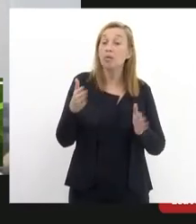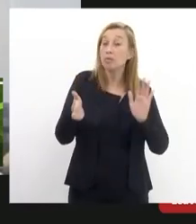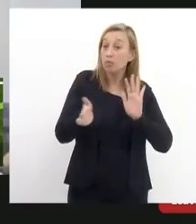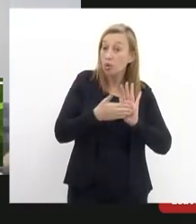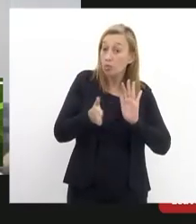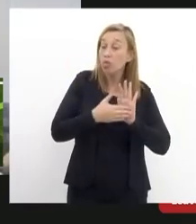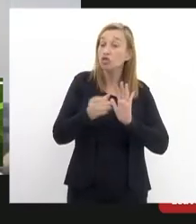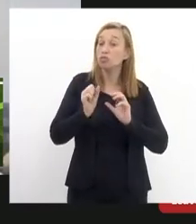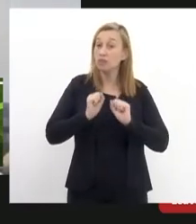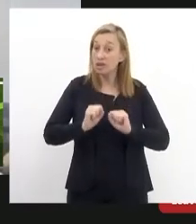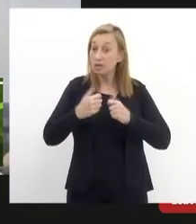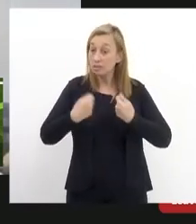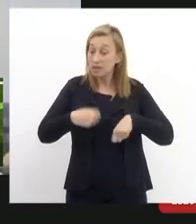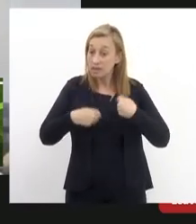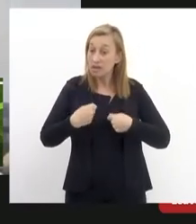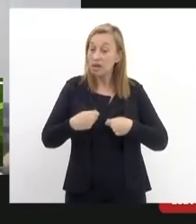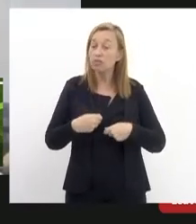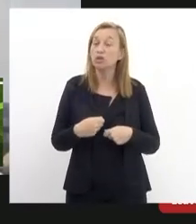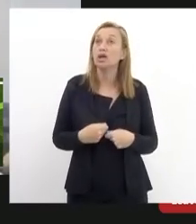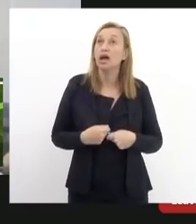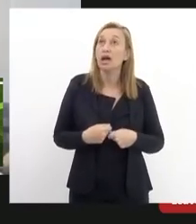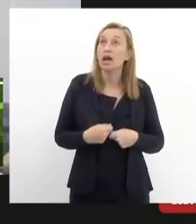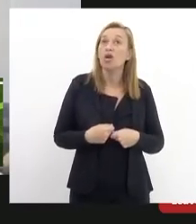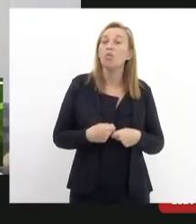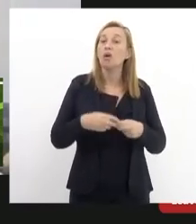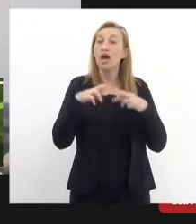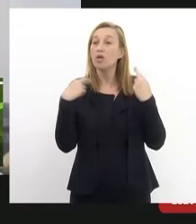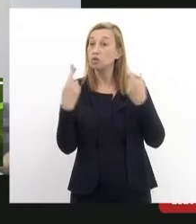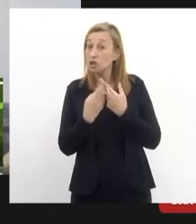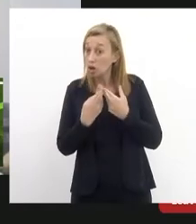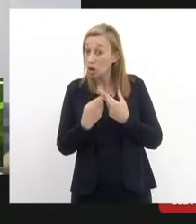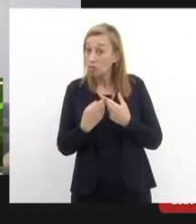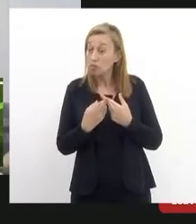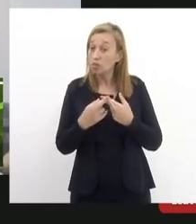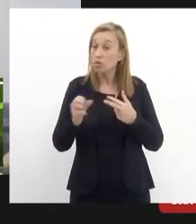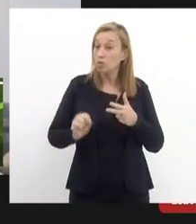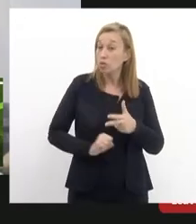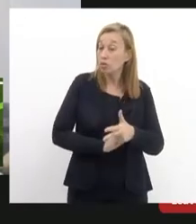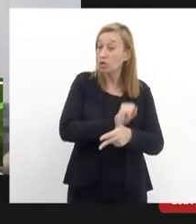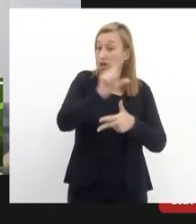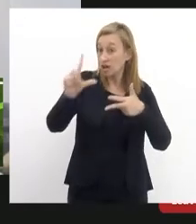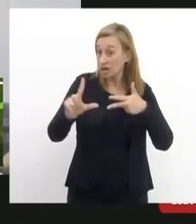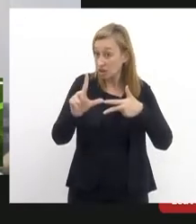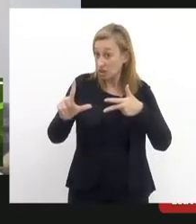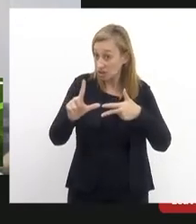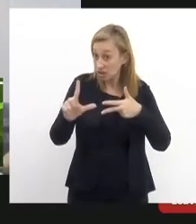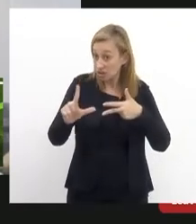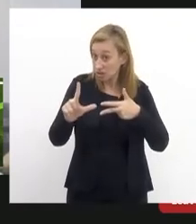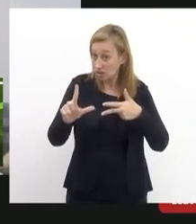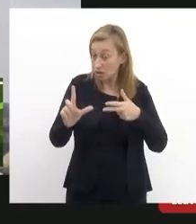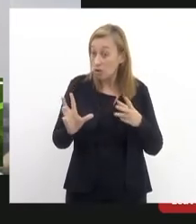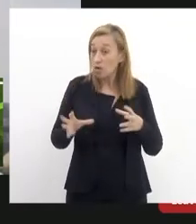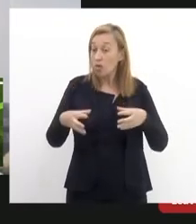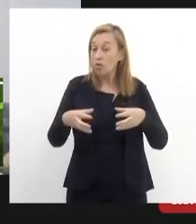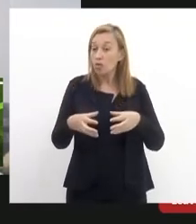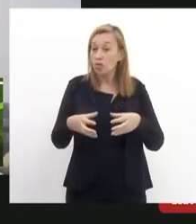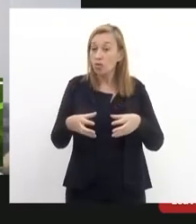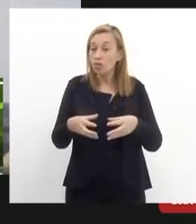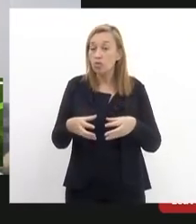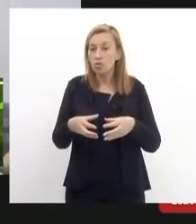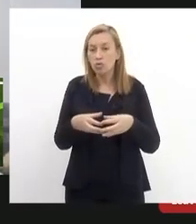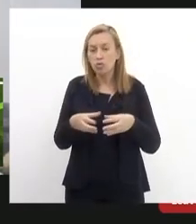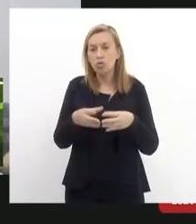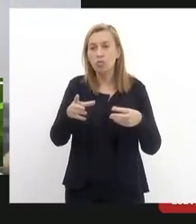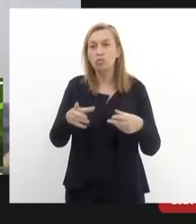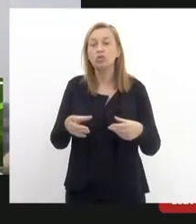isso que nós façamos uma reunião com o poder legislativo isto é com as mesas diretoras propor ao